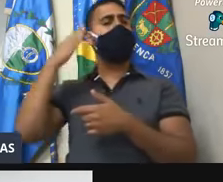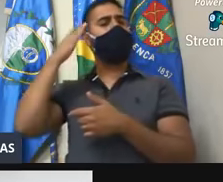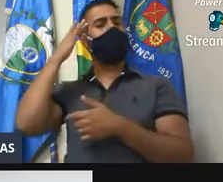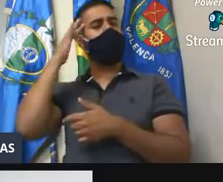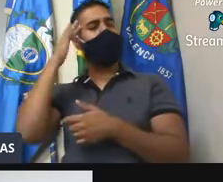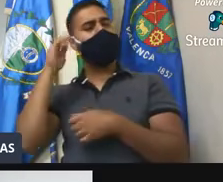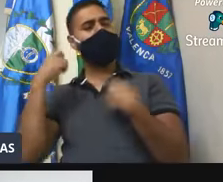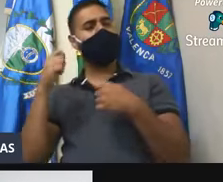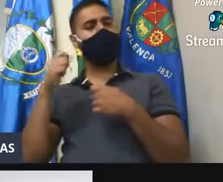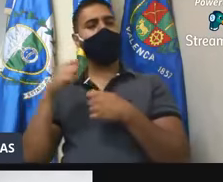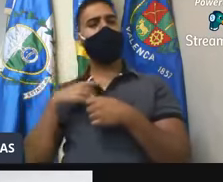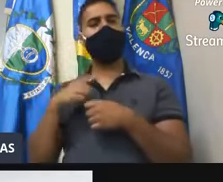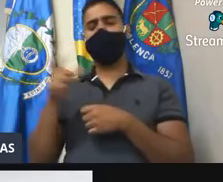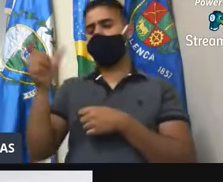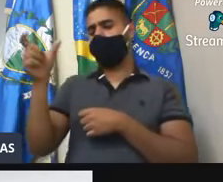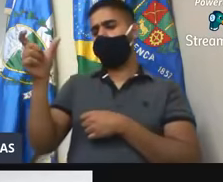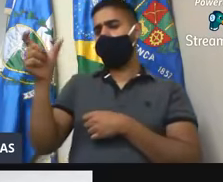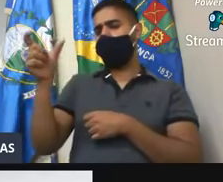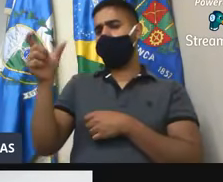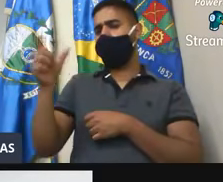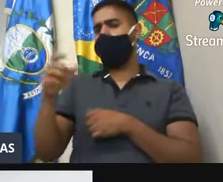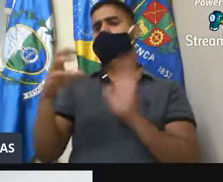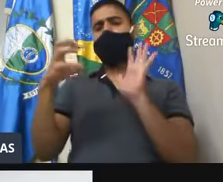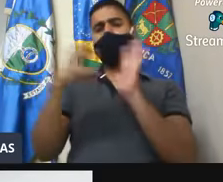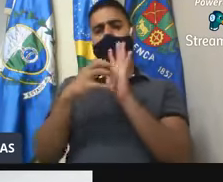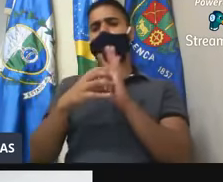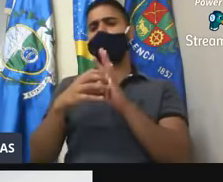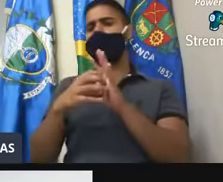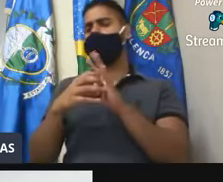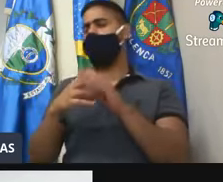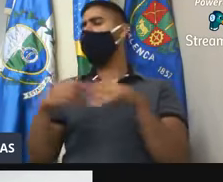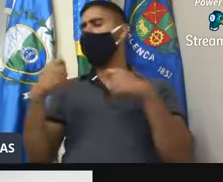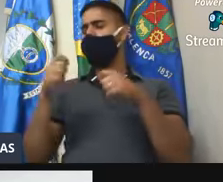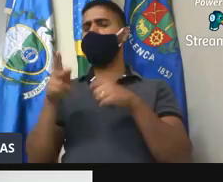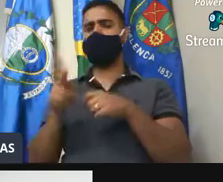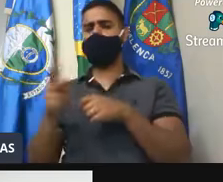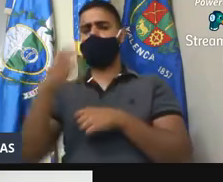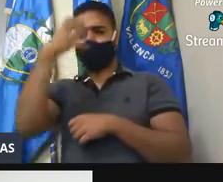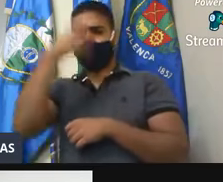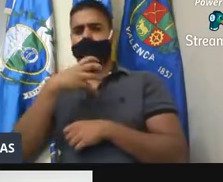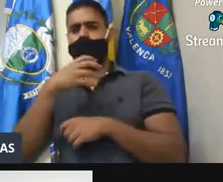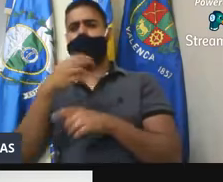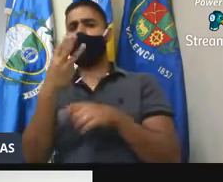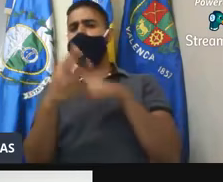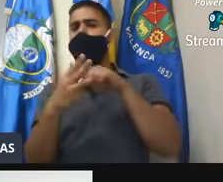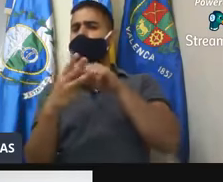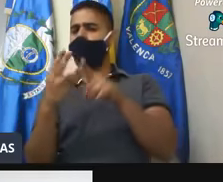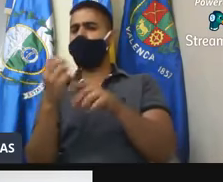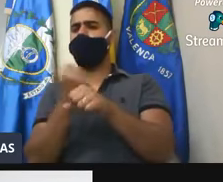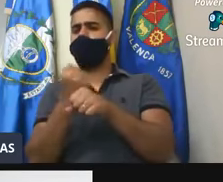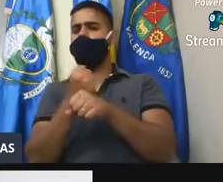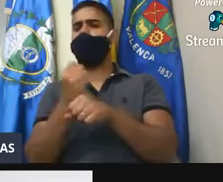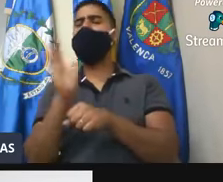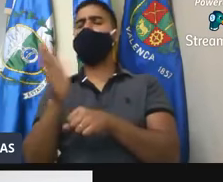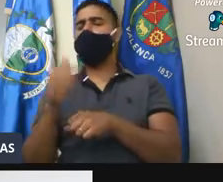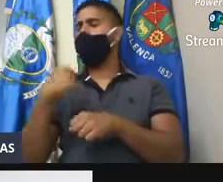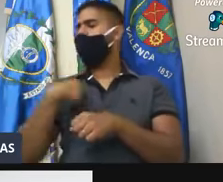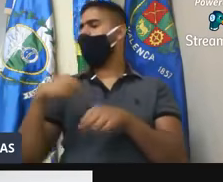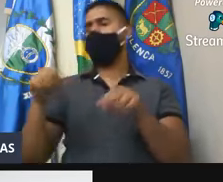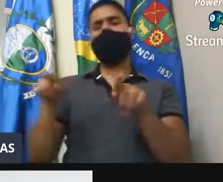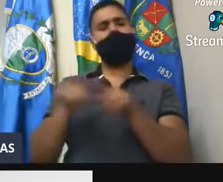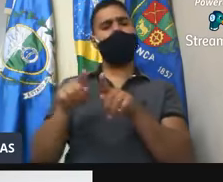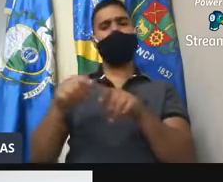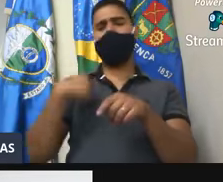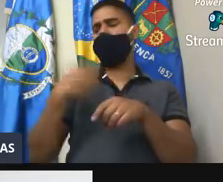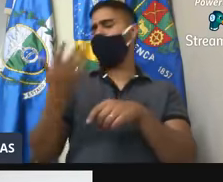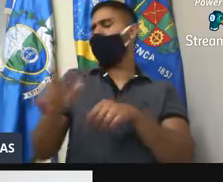manter a integridade dessa casa, que até em três anos e meio veio aqui firme, e eu também não vou fazer política nenhuma aqui